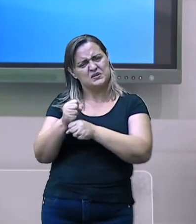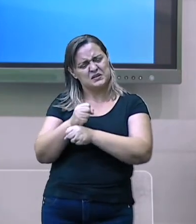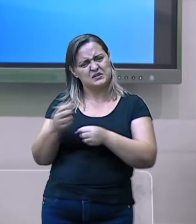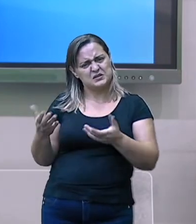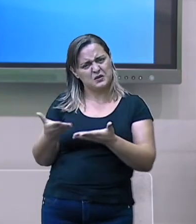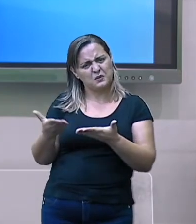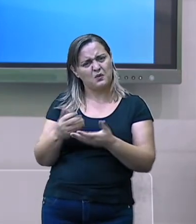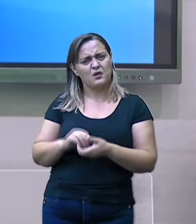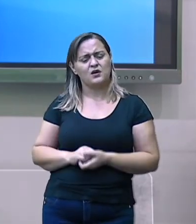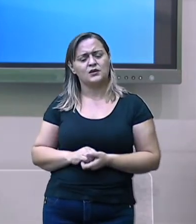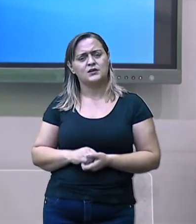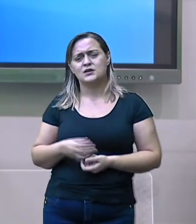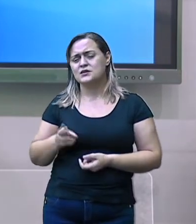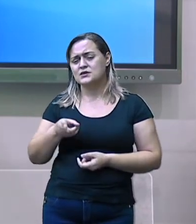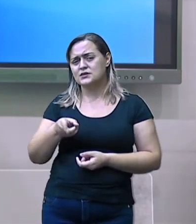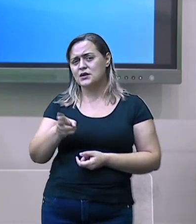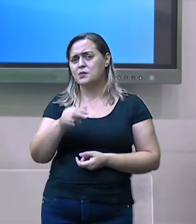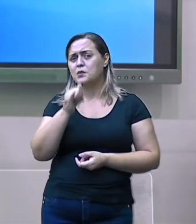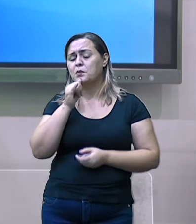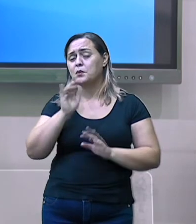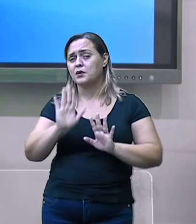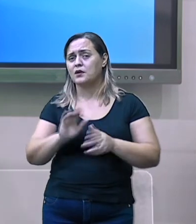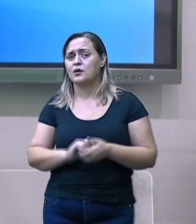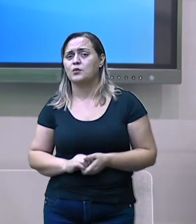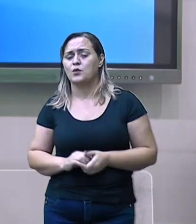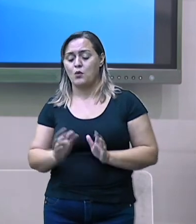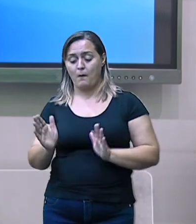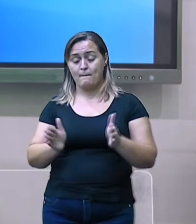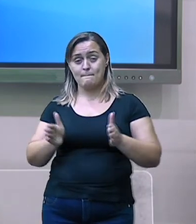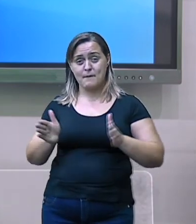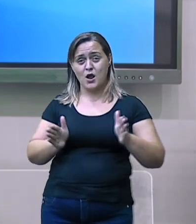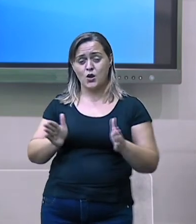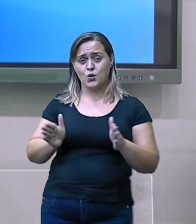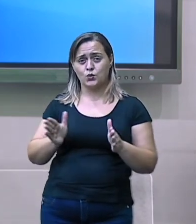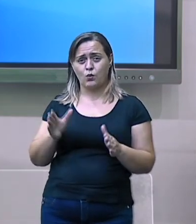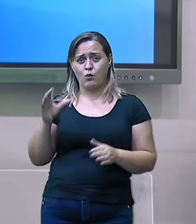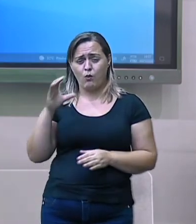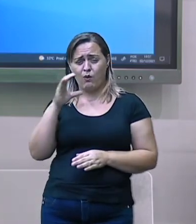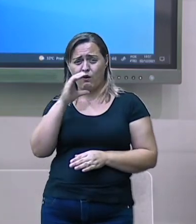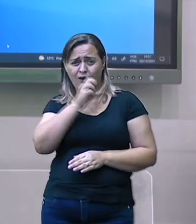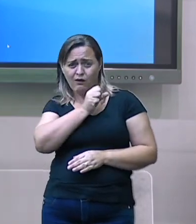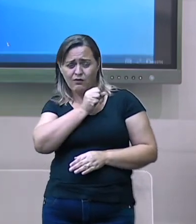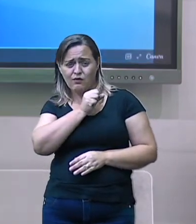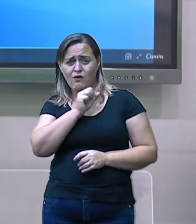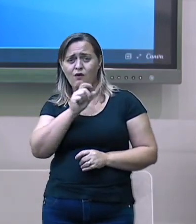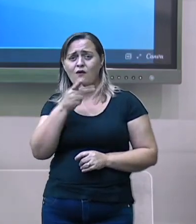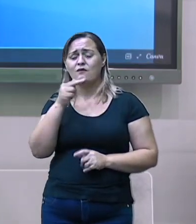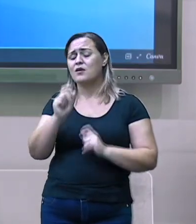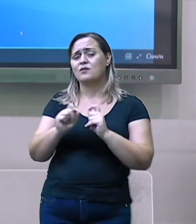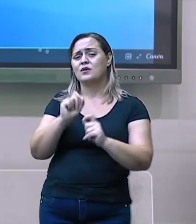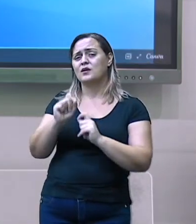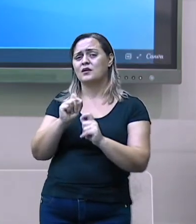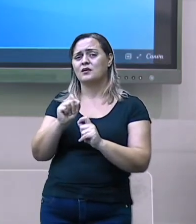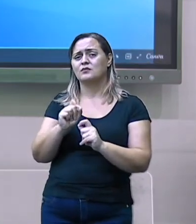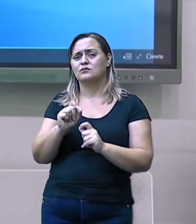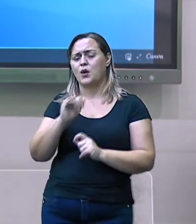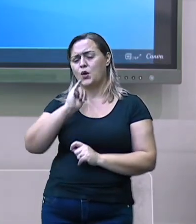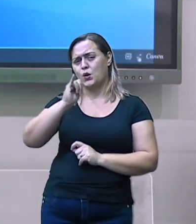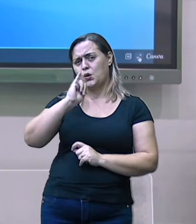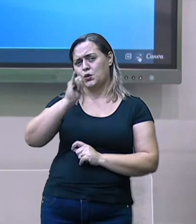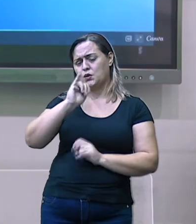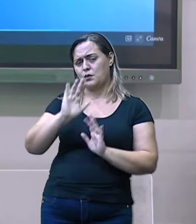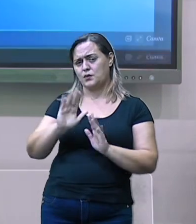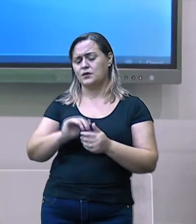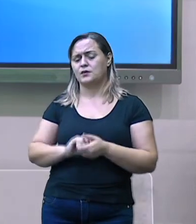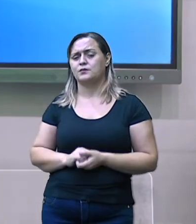verão, aí sai uma notícia assim. O dia de ontem foi o dia, por